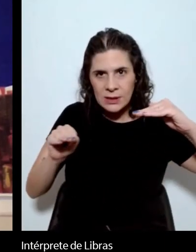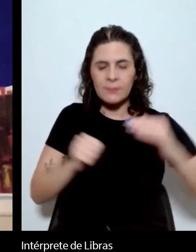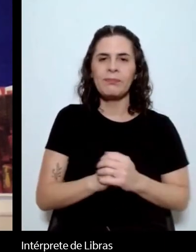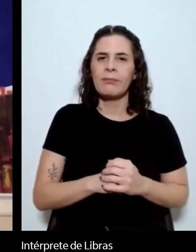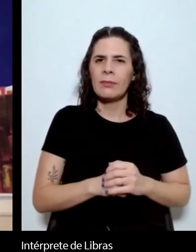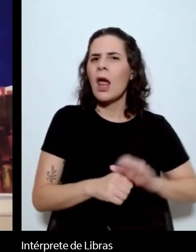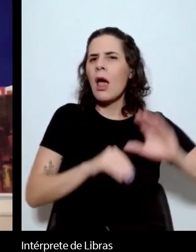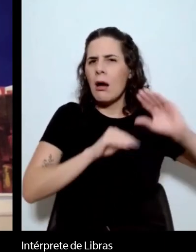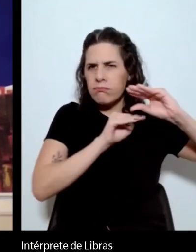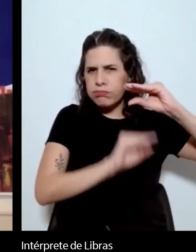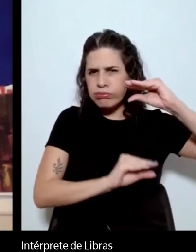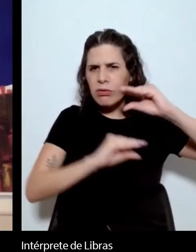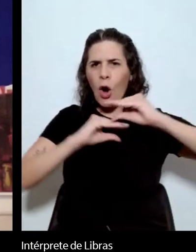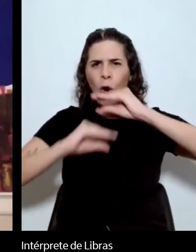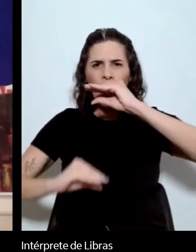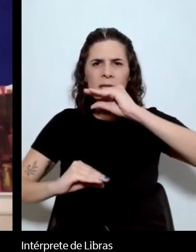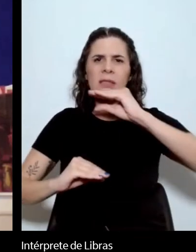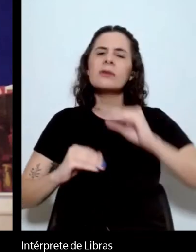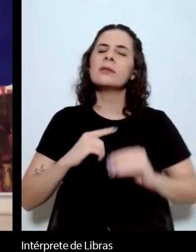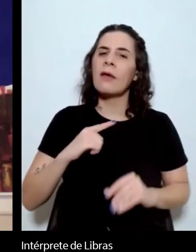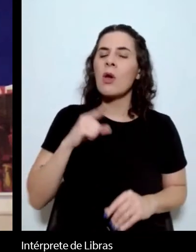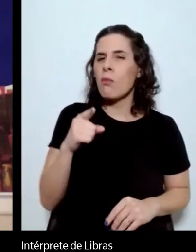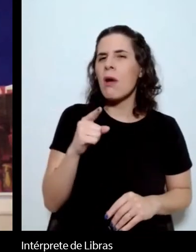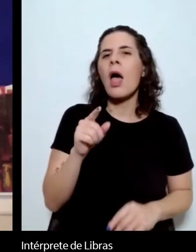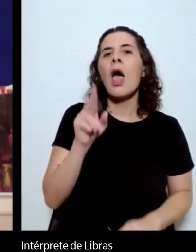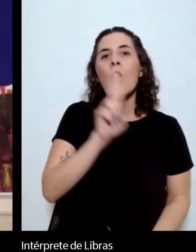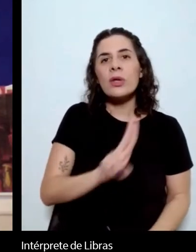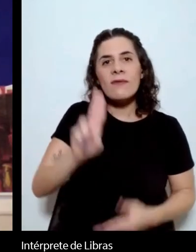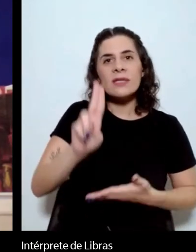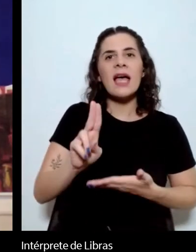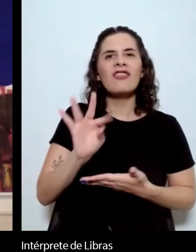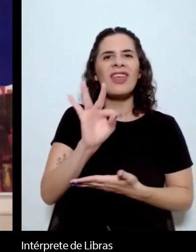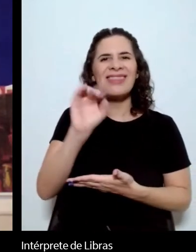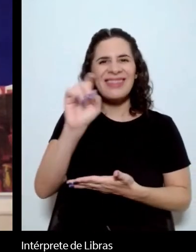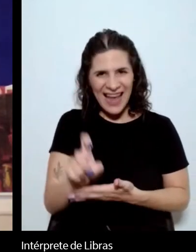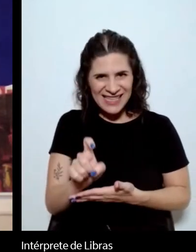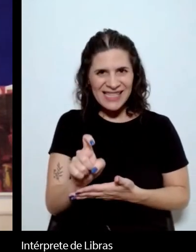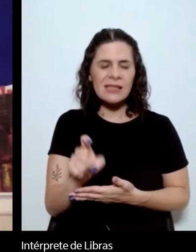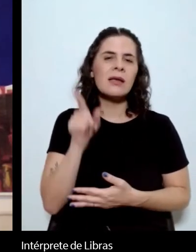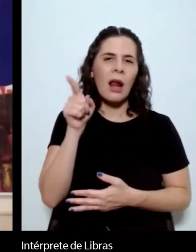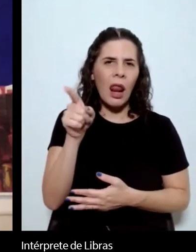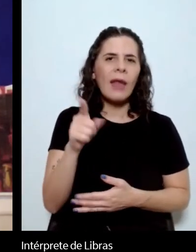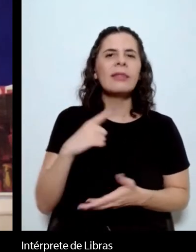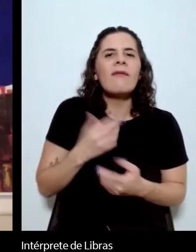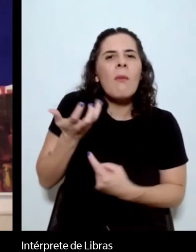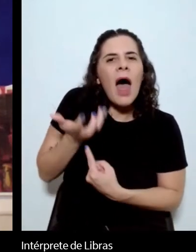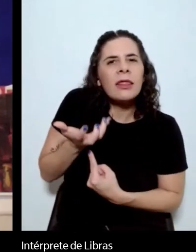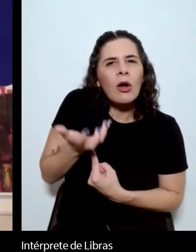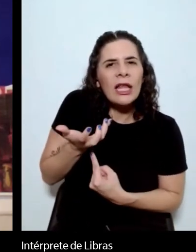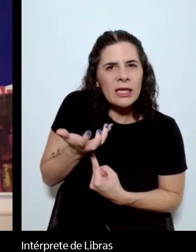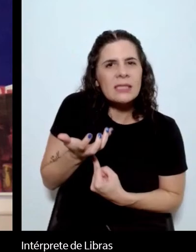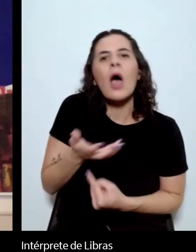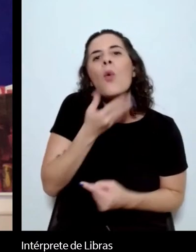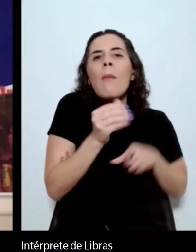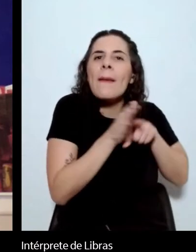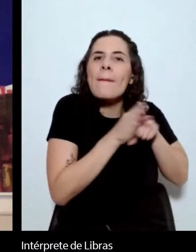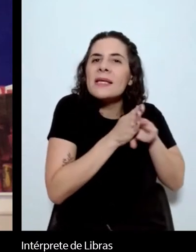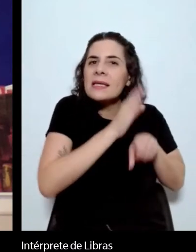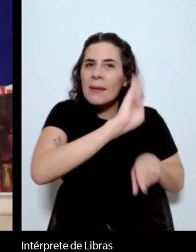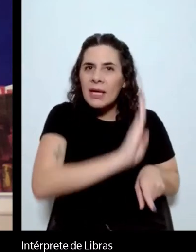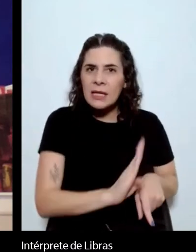Começando, talvez, na Universidade do Texas, uma antologia editada pelo brasilianista e historiador Richard Graham,